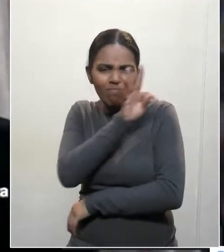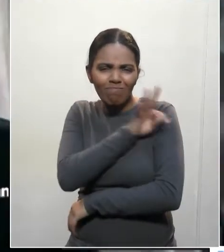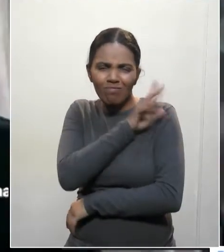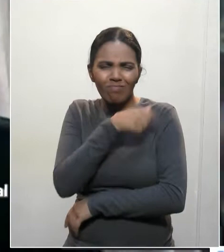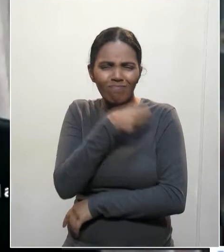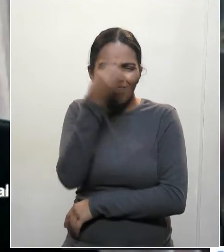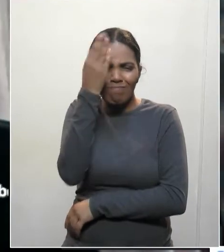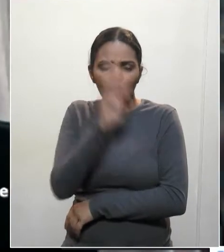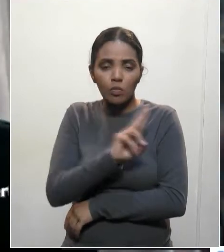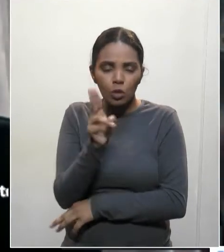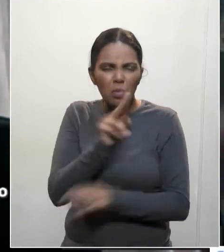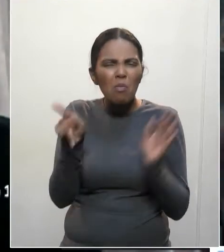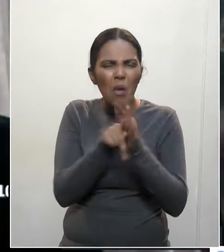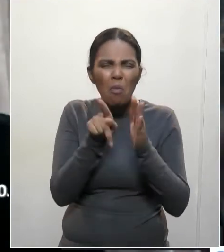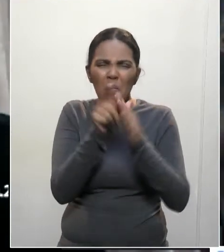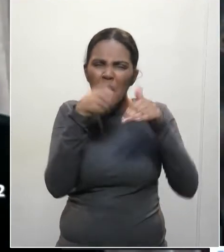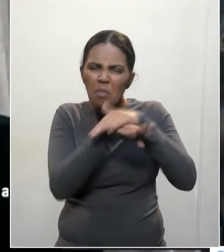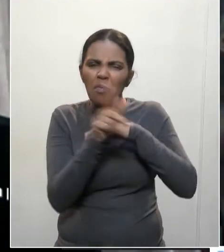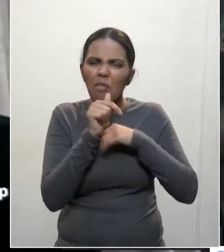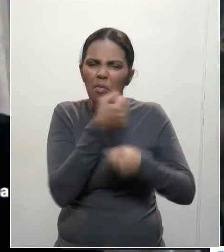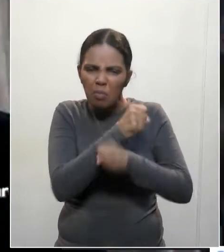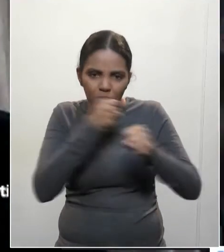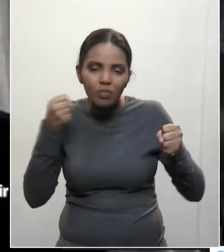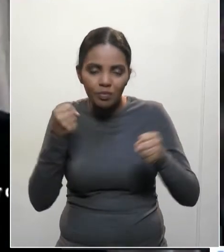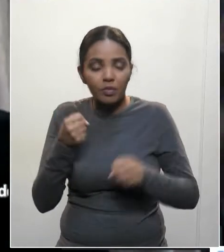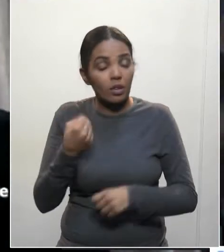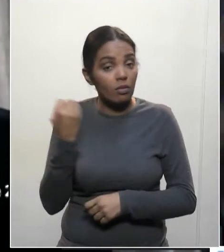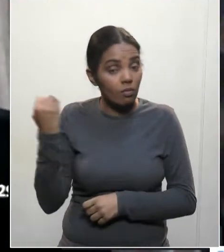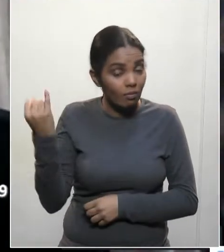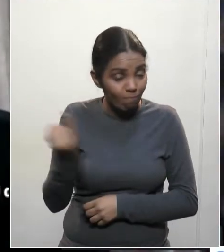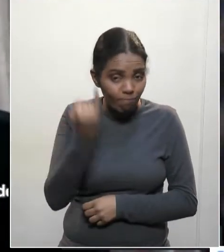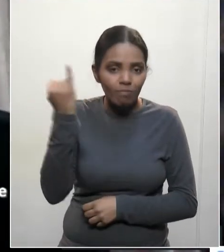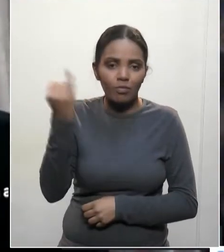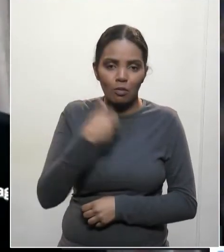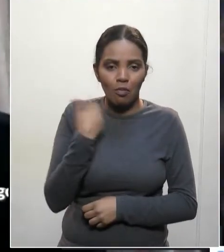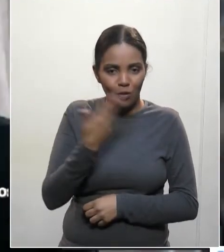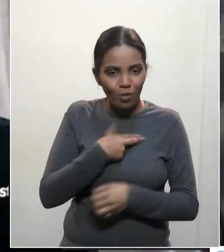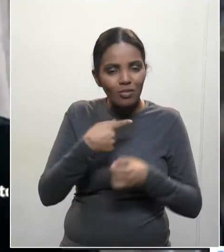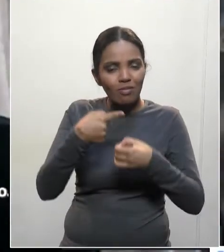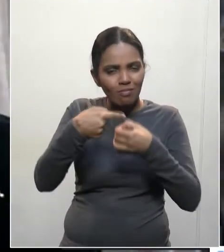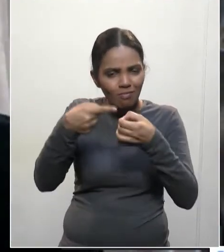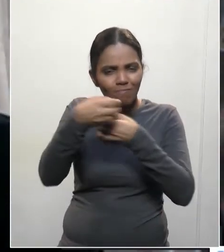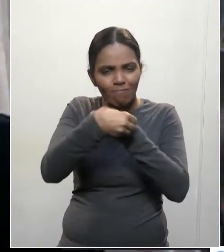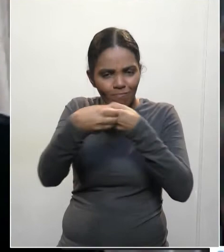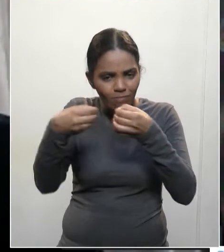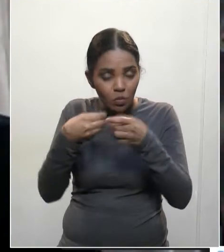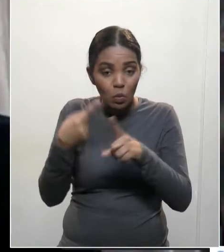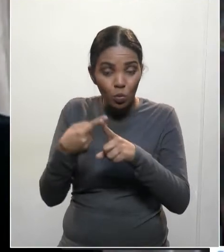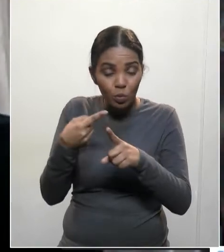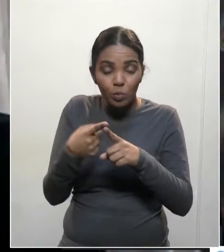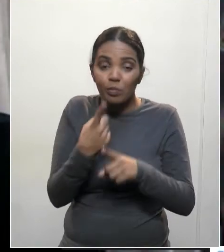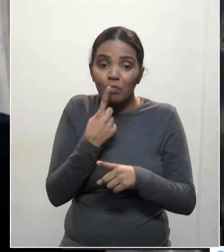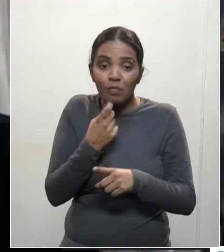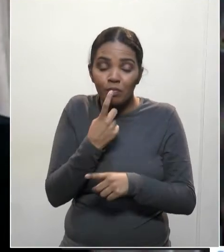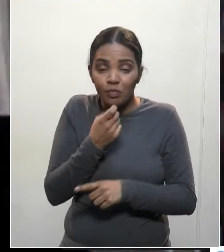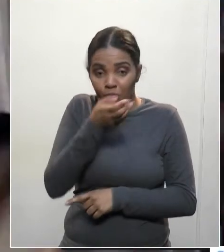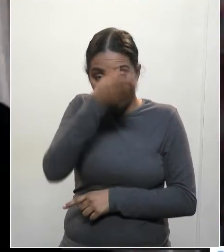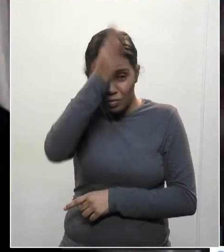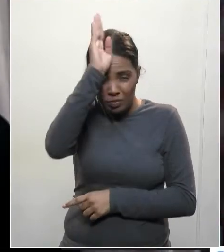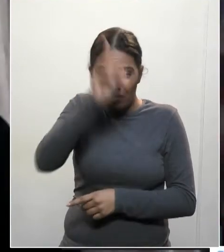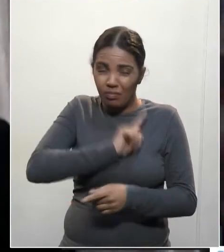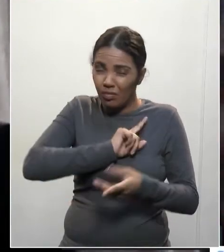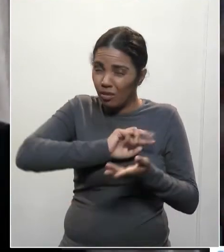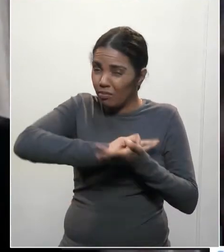agora não lembro mais, mas é um caminhão de água lá, grande, é muito importante isso para a nossa região, pois o bombeiro ele contempla aí muitas